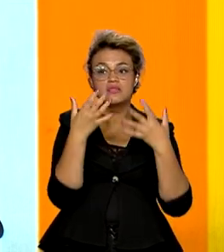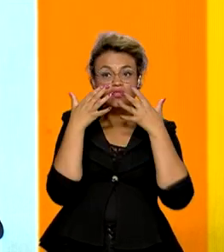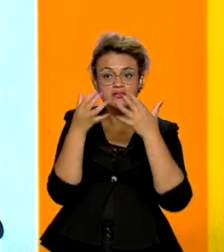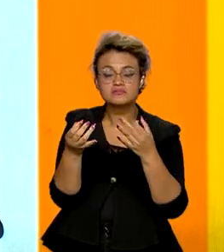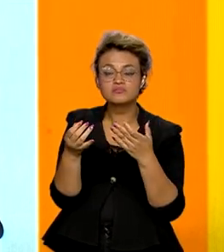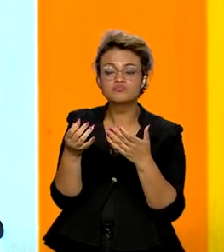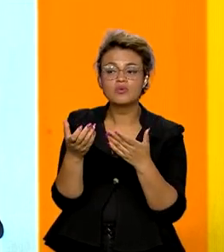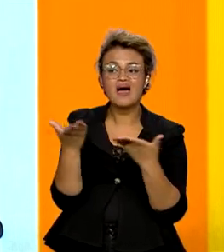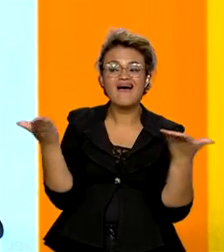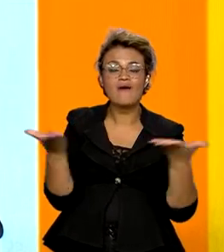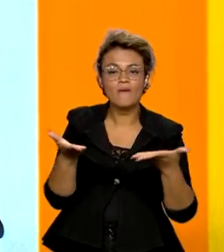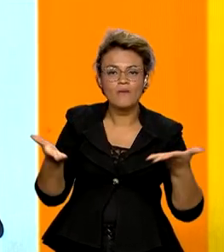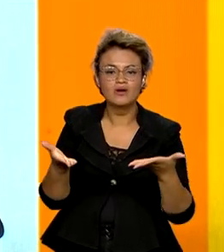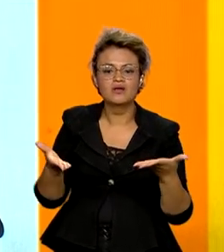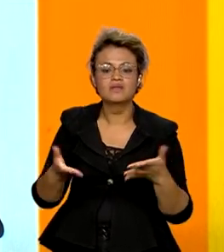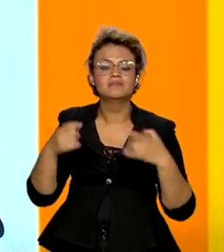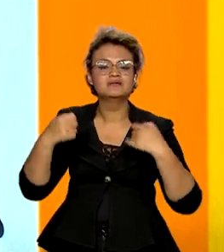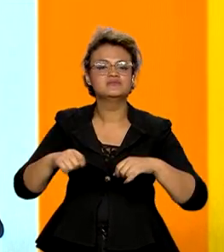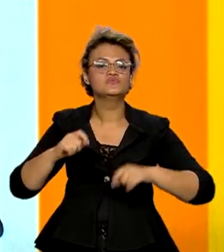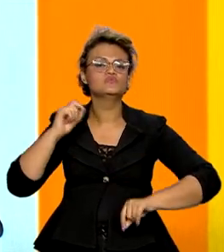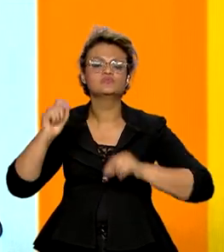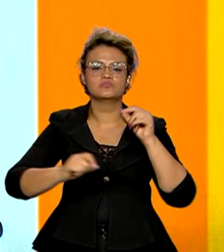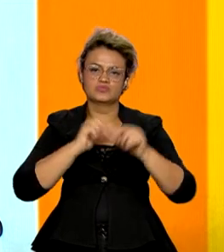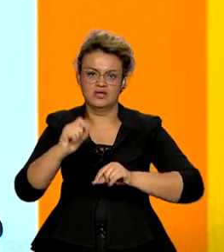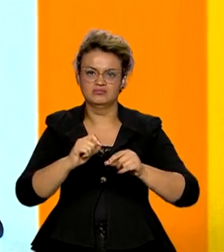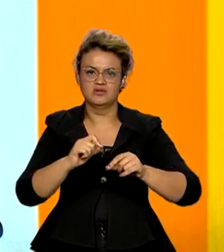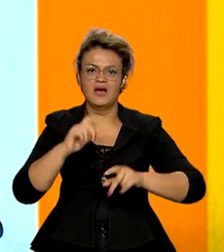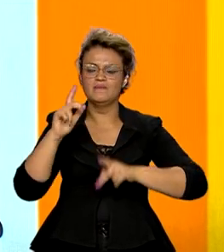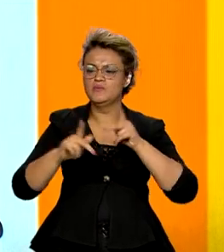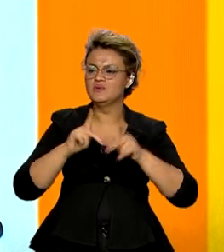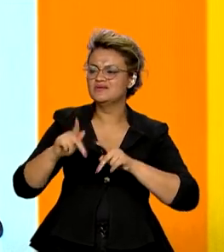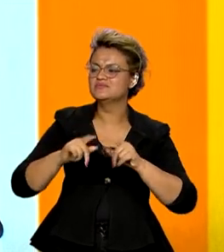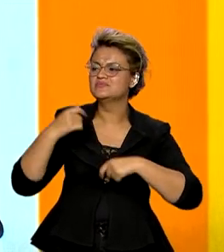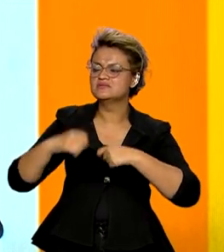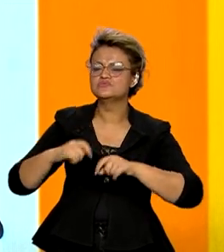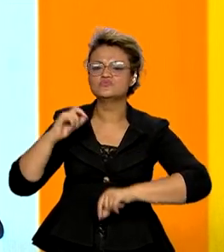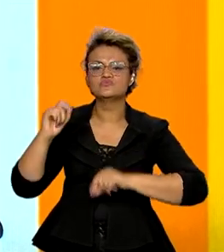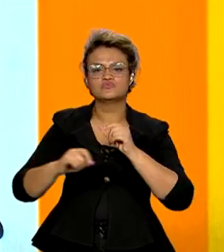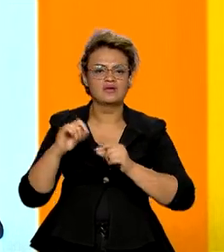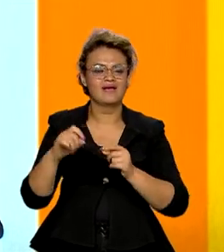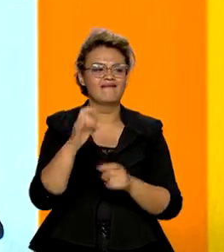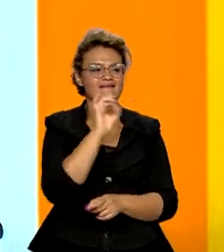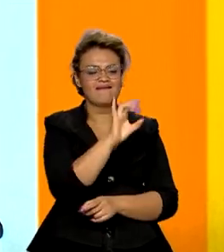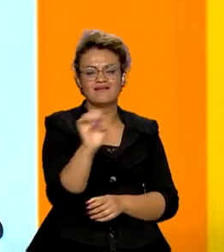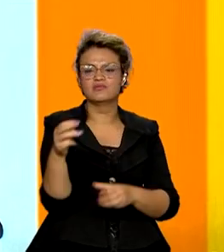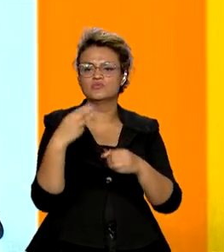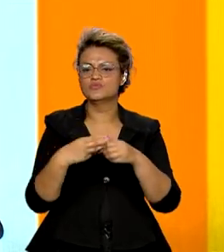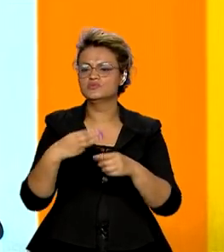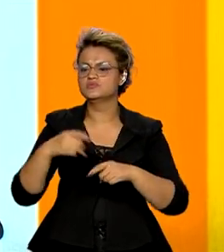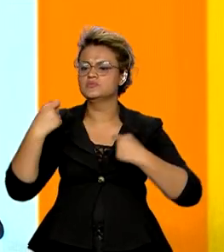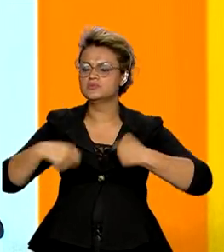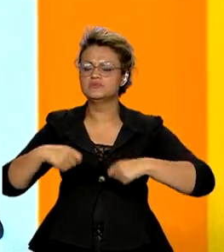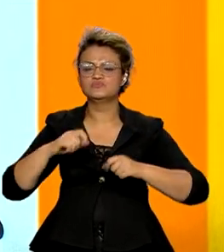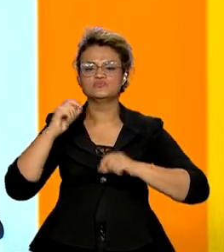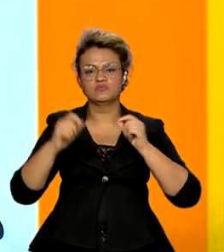qual é a necessidade da população de cada município para que a gente possa atender.